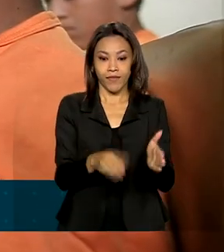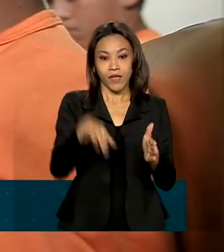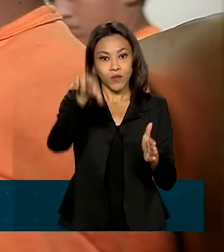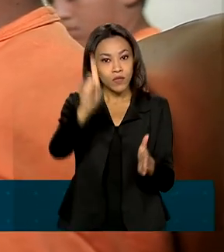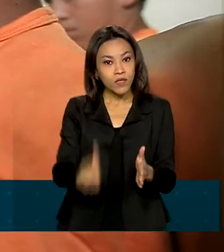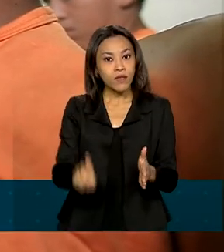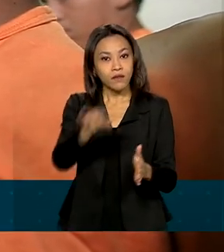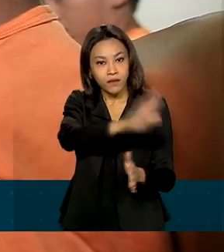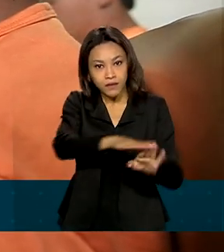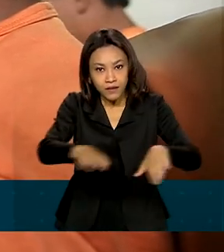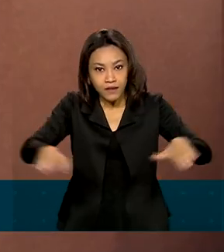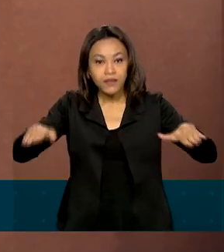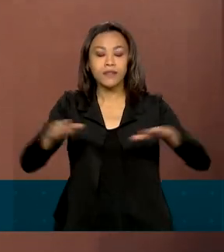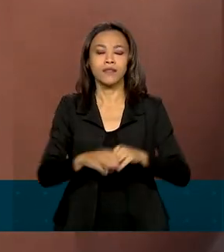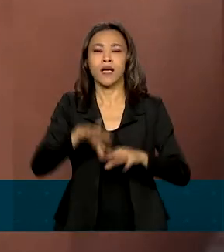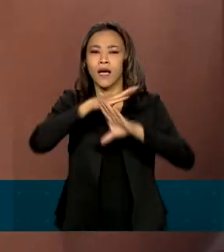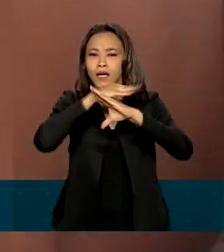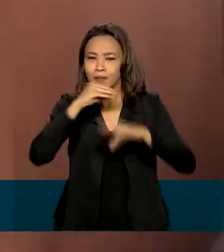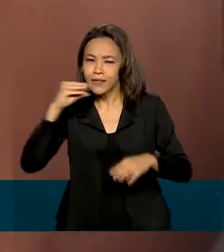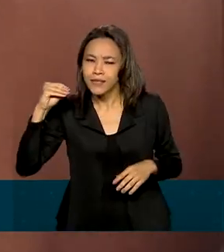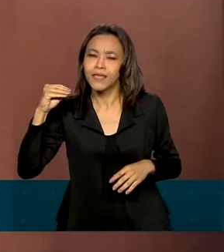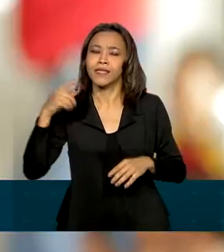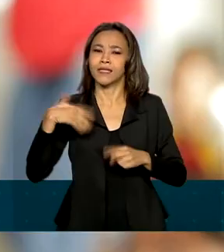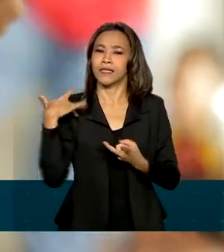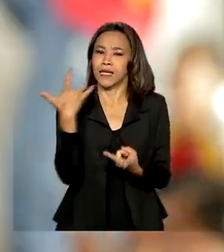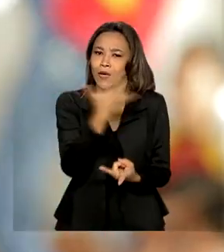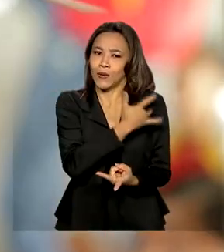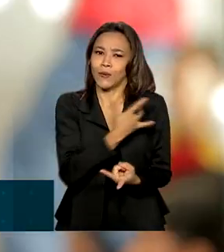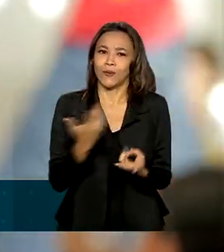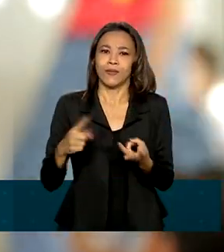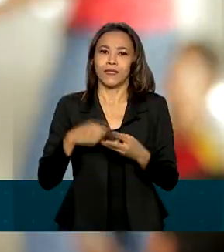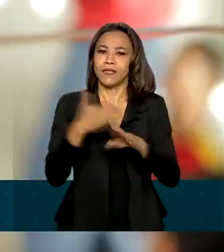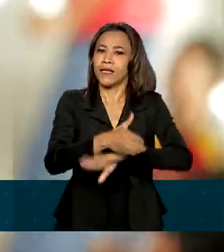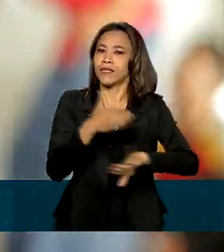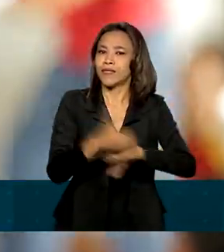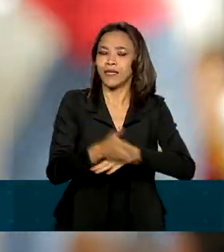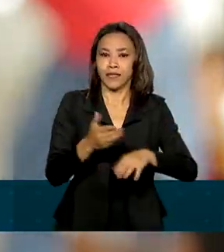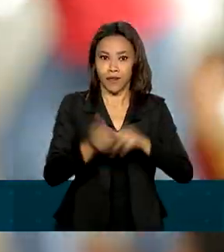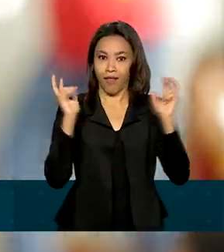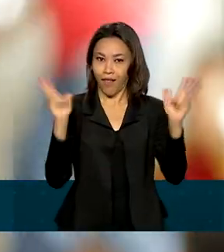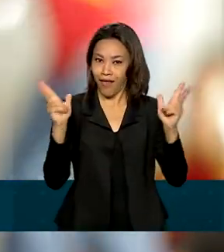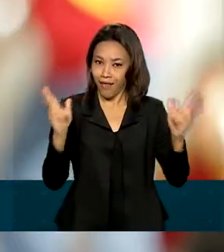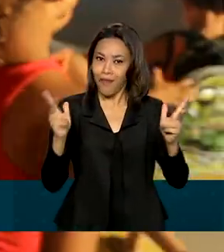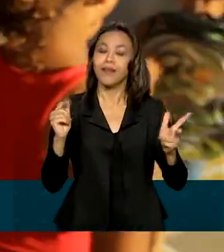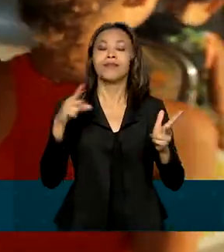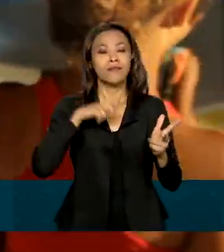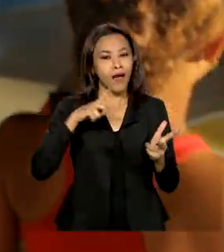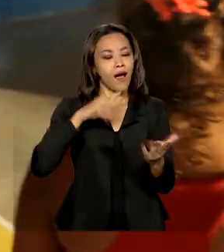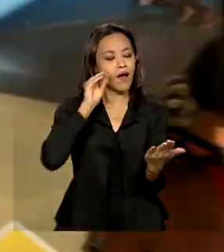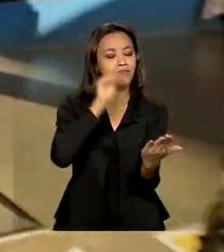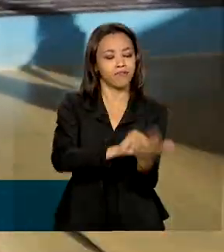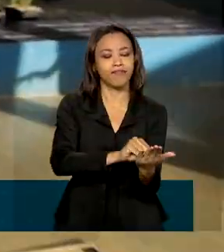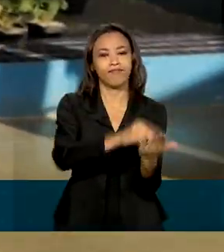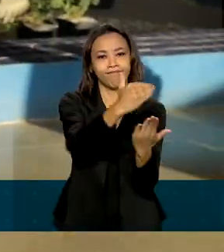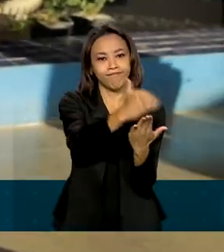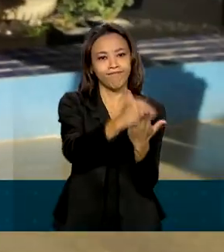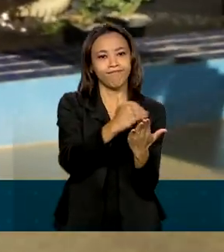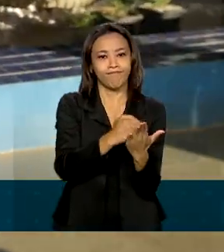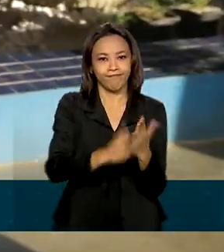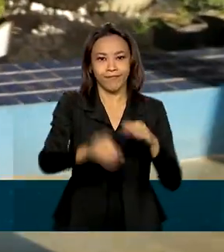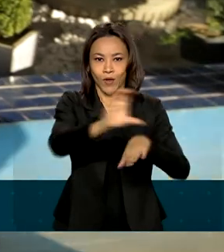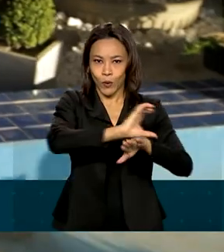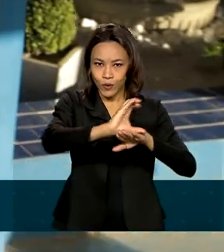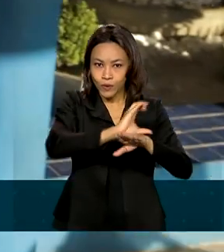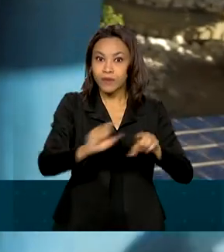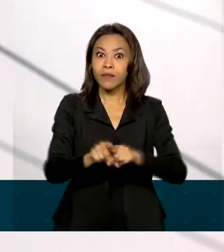adolescentes à educação, saúde e ao lazer estão assegurados na Constituição e no Estatuto da Criança